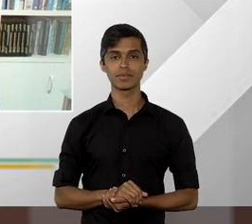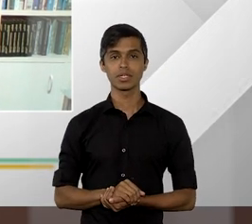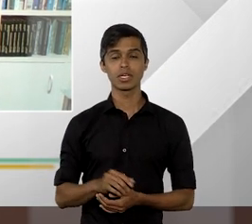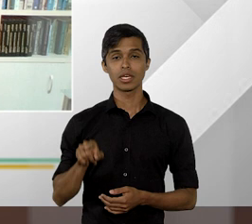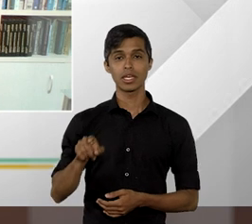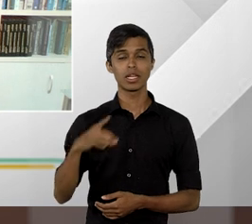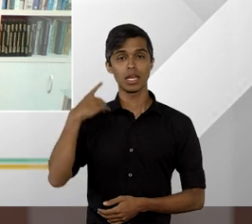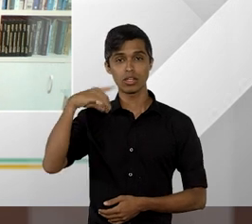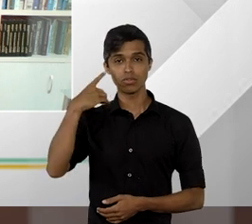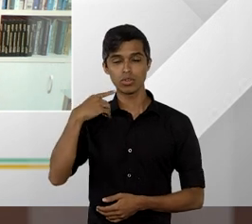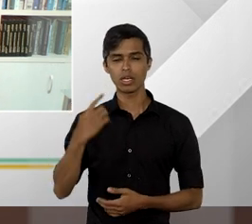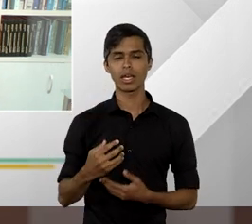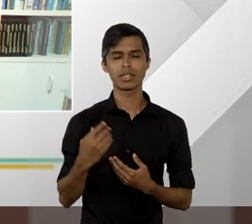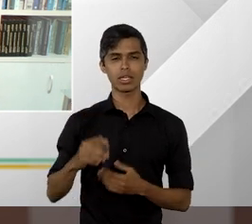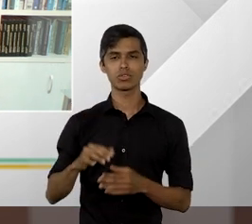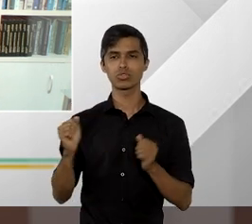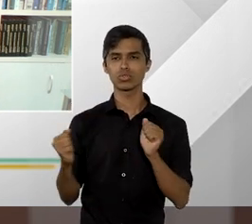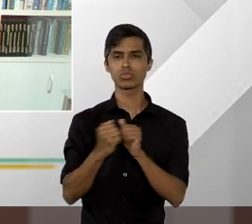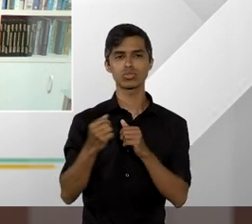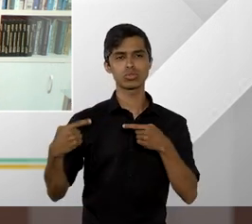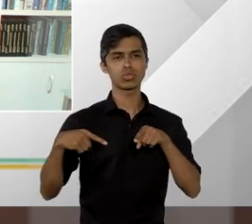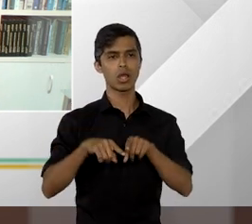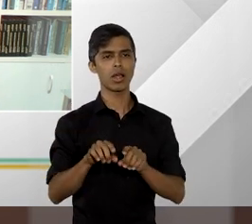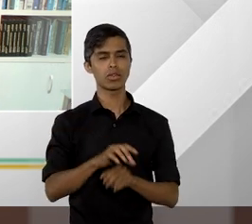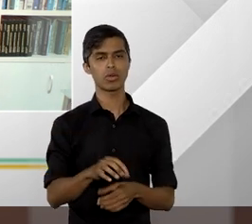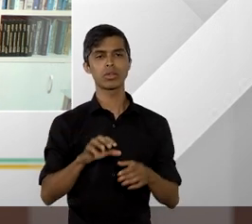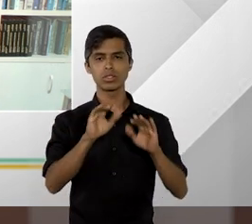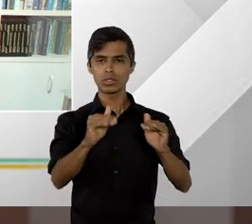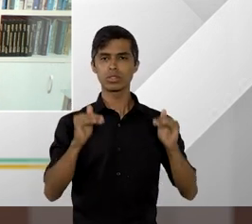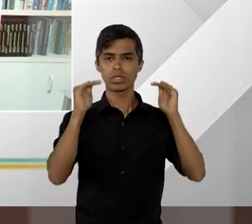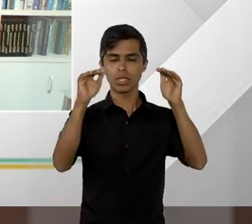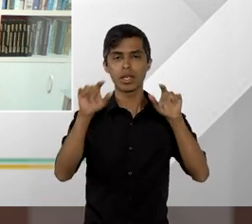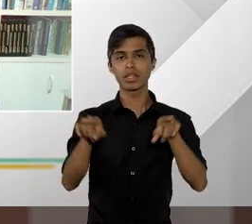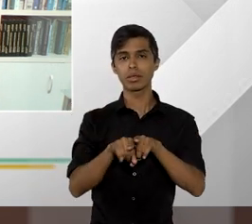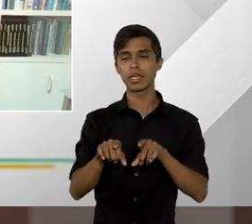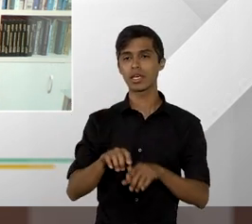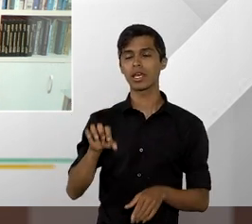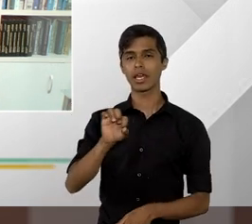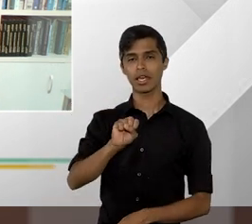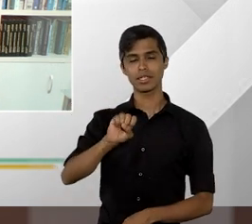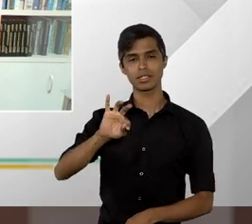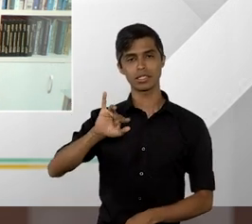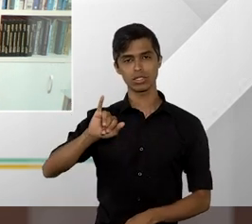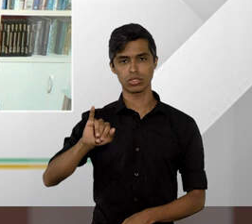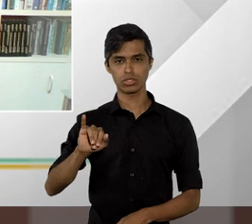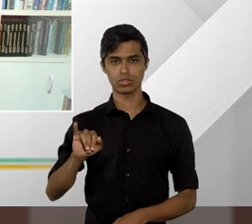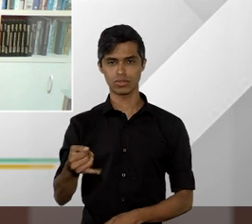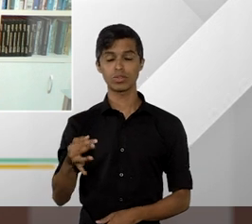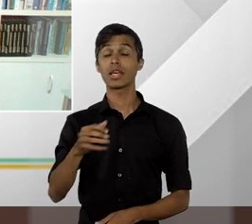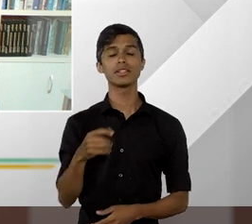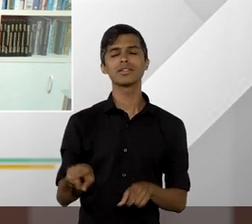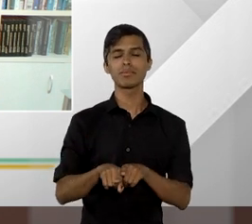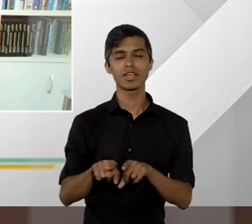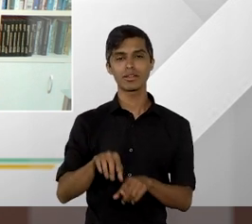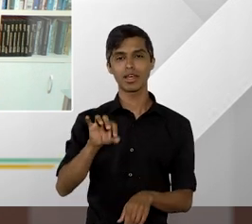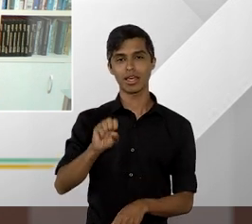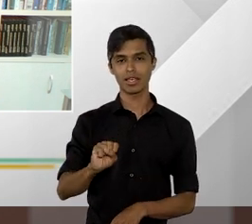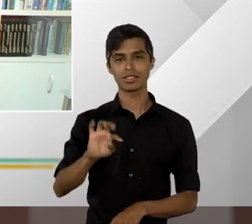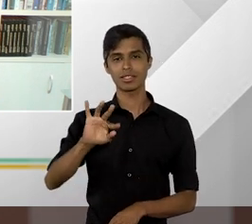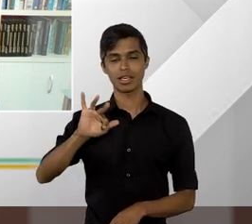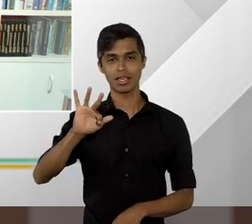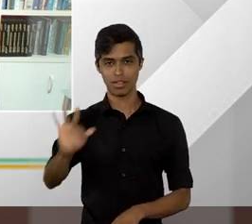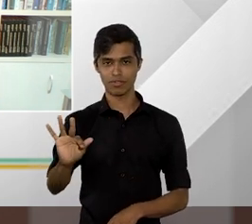advogado com atuação no Superior Tribunal de Justiça e no Supremo Tribunal Federal e professor no Programa de Mestrado e